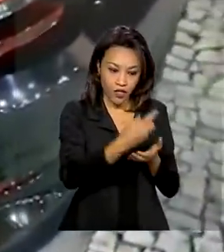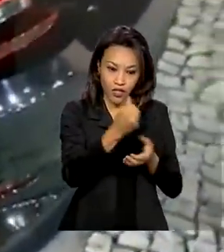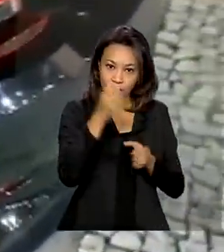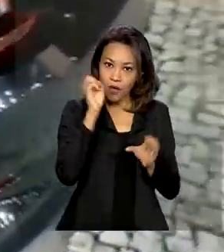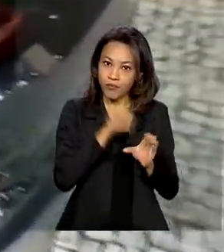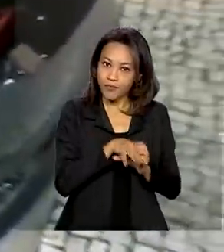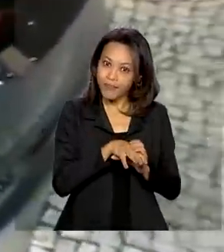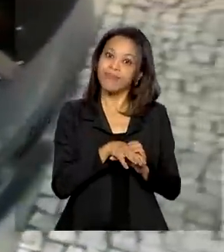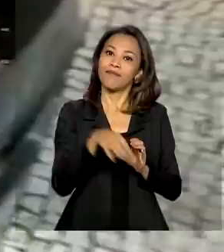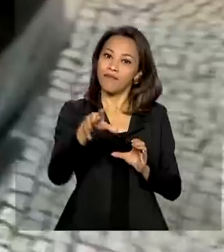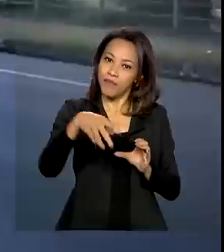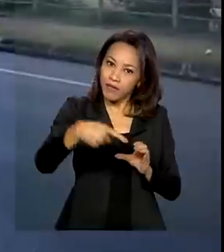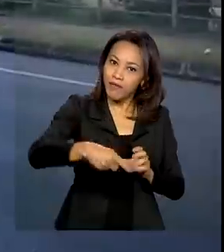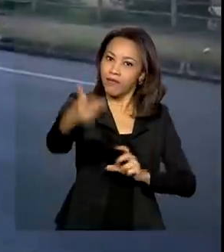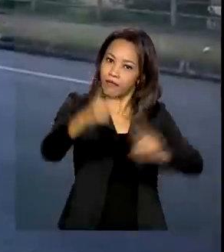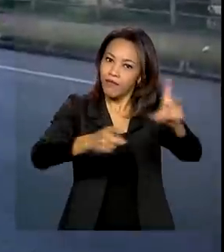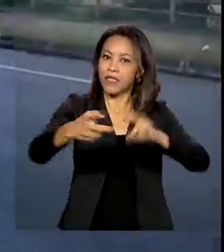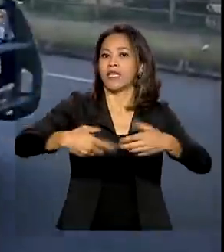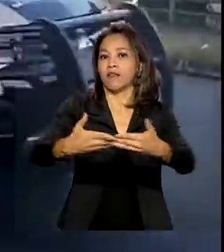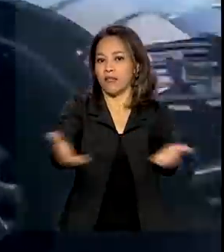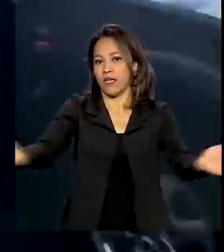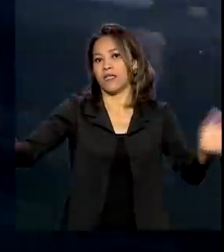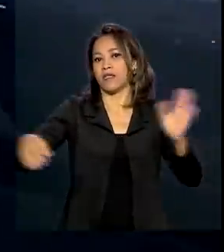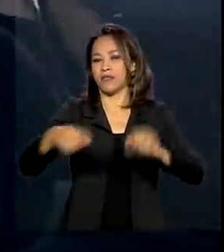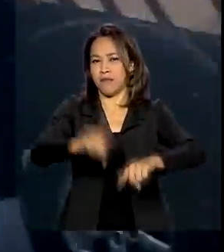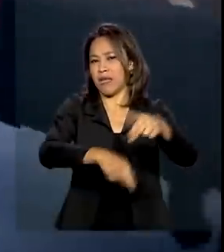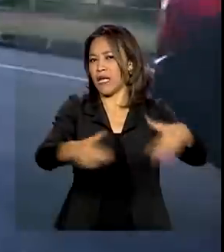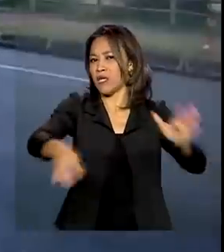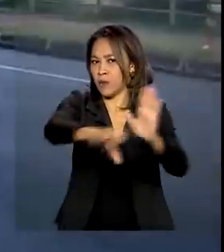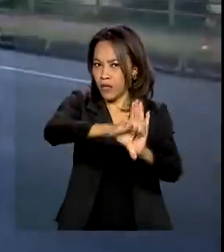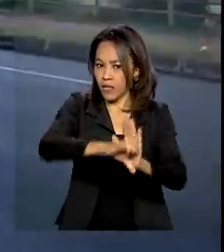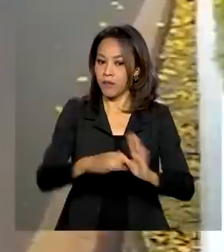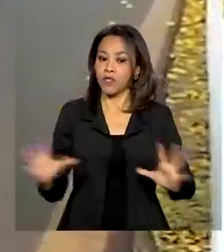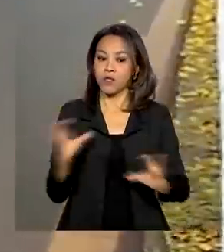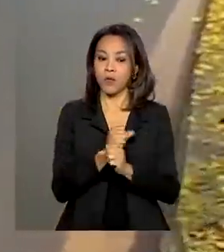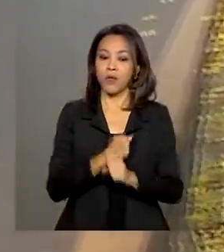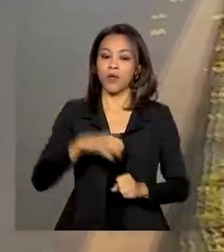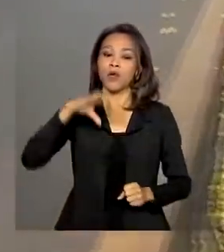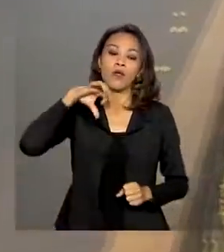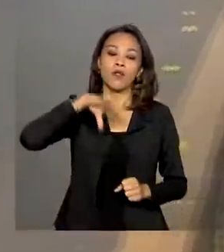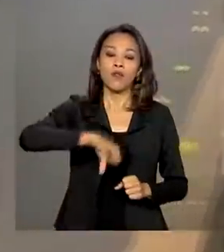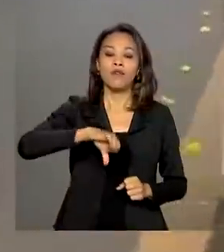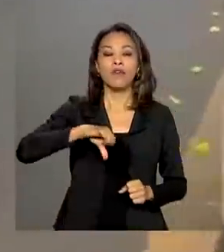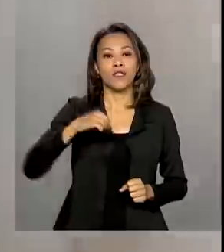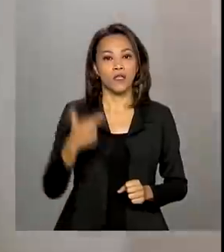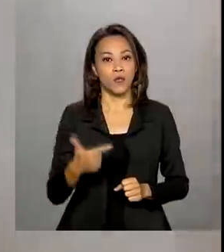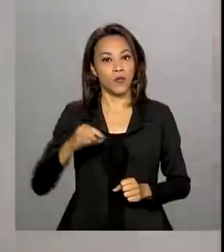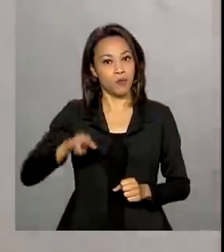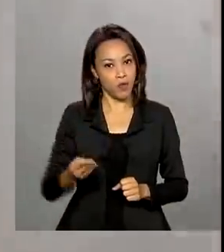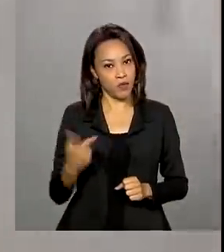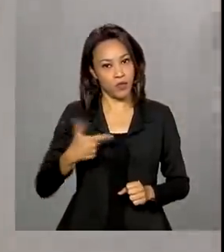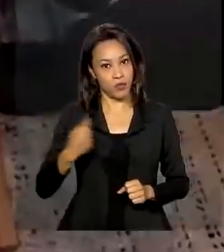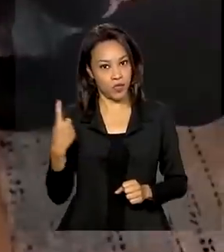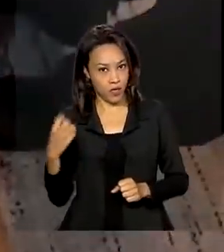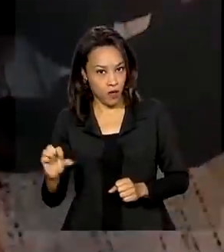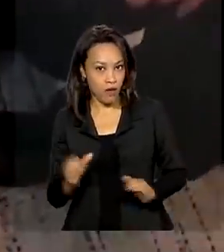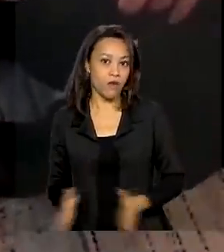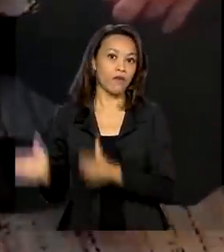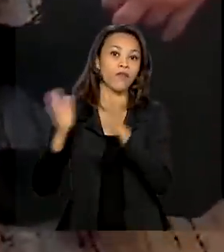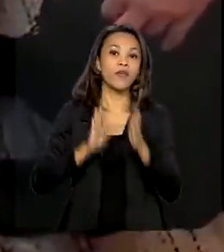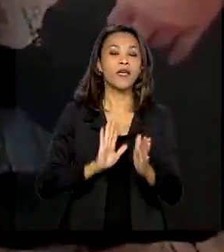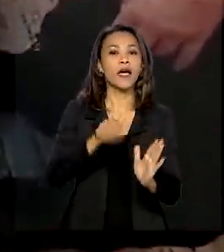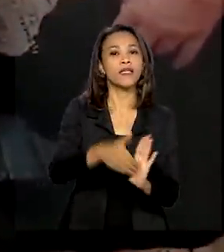organizações criminosas. O valor chegou a 92 milhões em 2019. E até novembro de